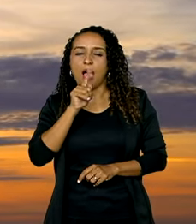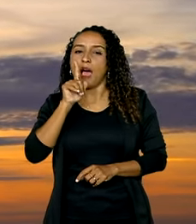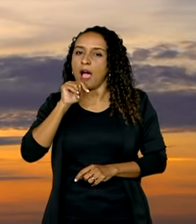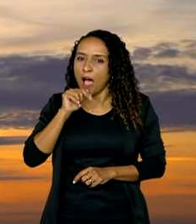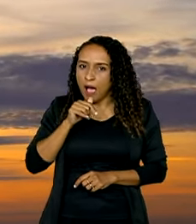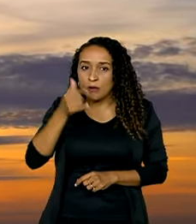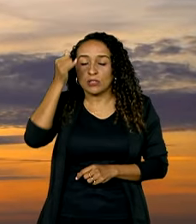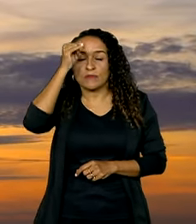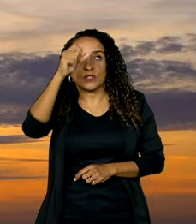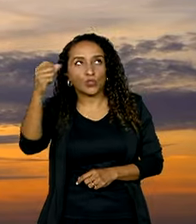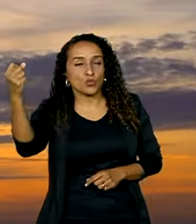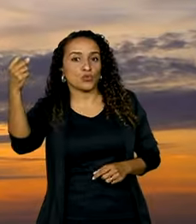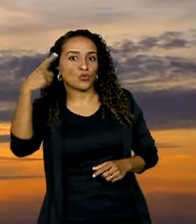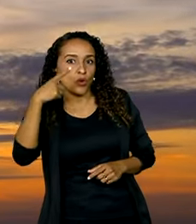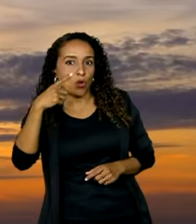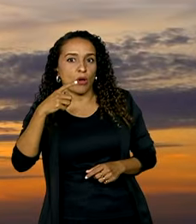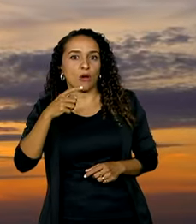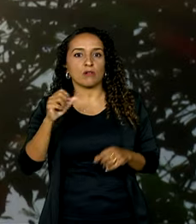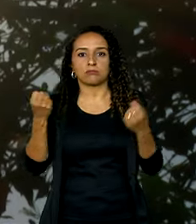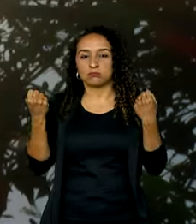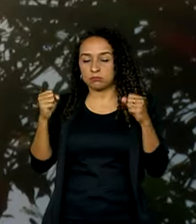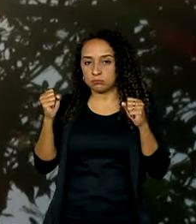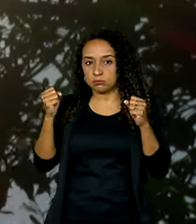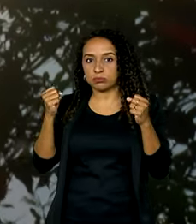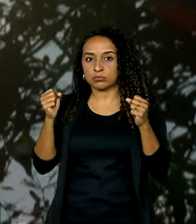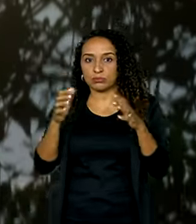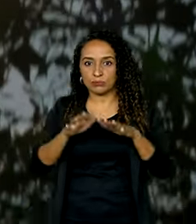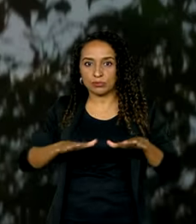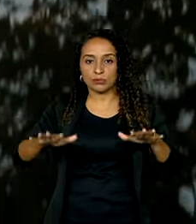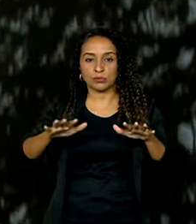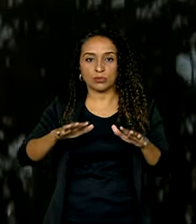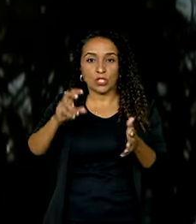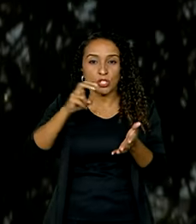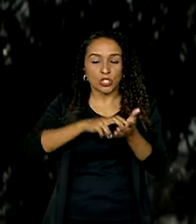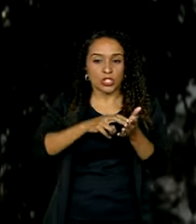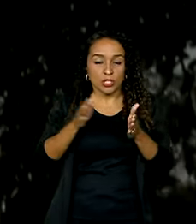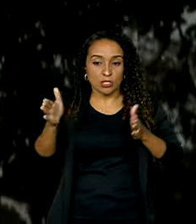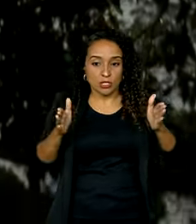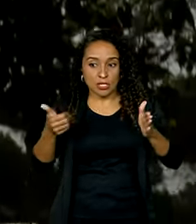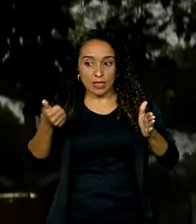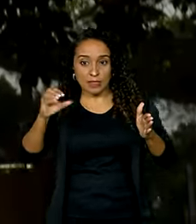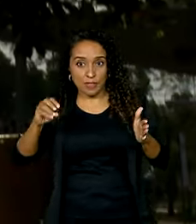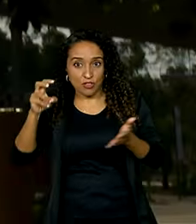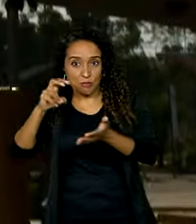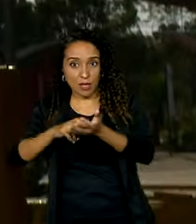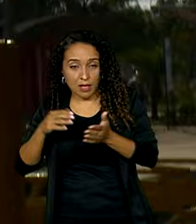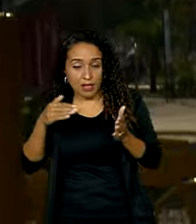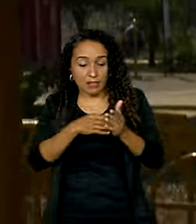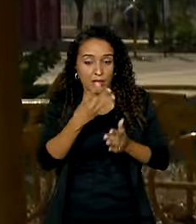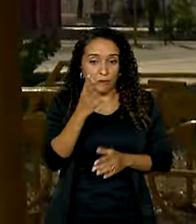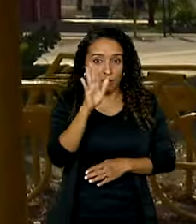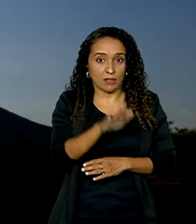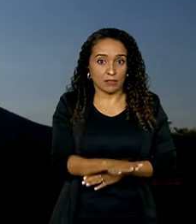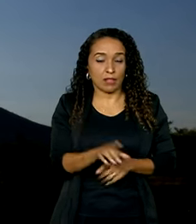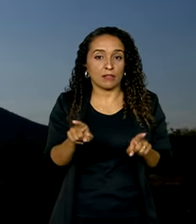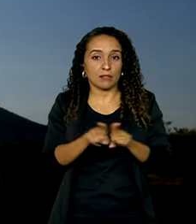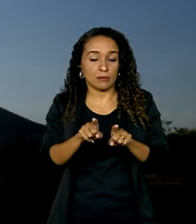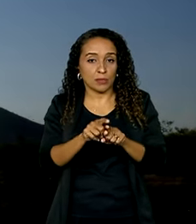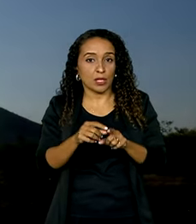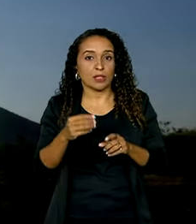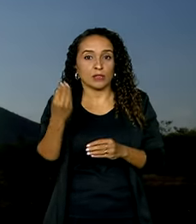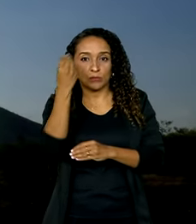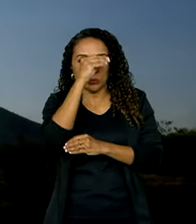evitar a exposição ao sol e atividades ao ar livre entre as 10 da manhã e as 4 da tarde e usar protetor